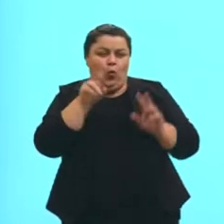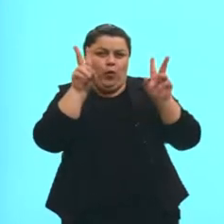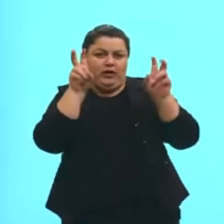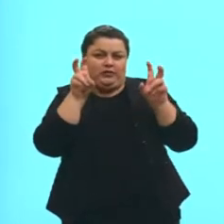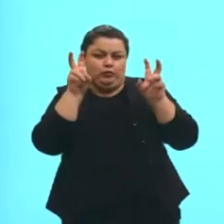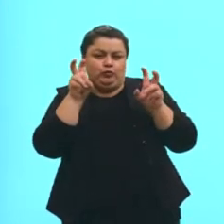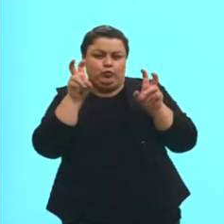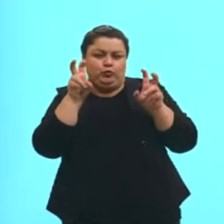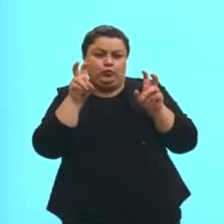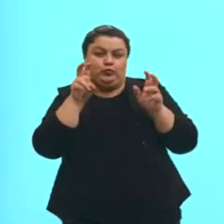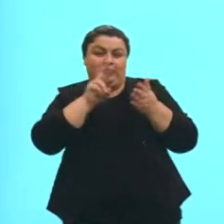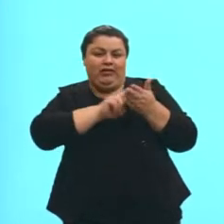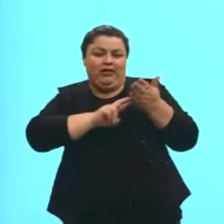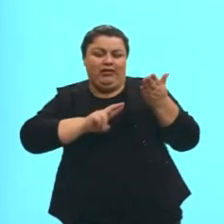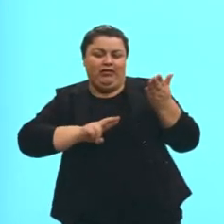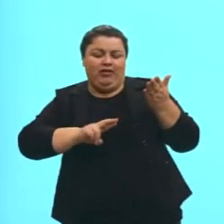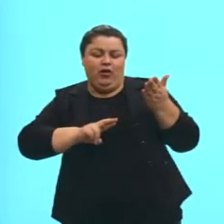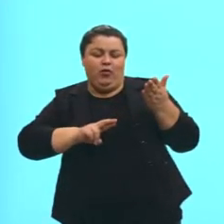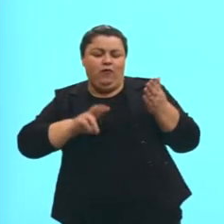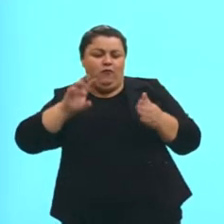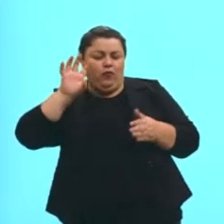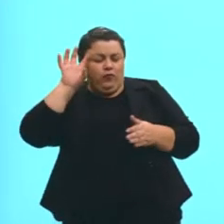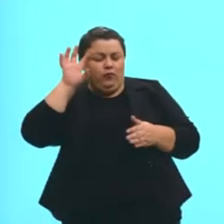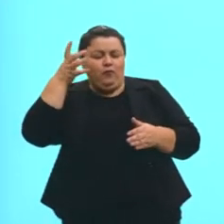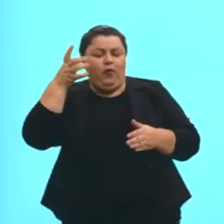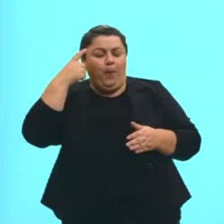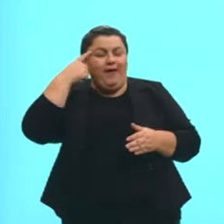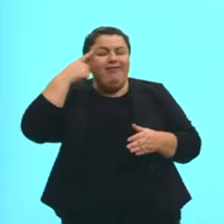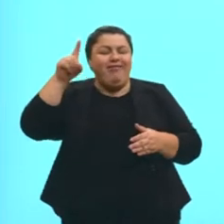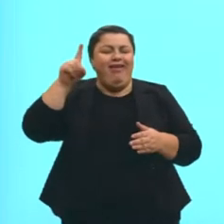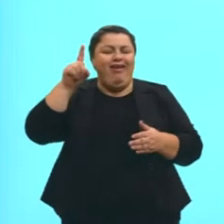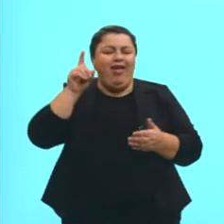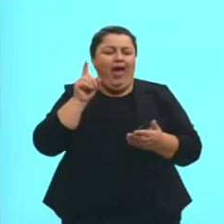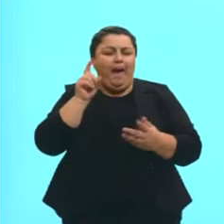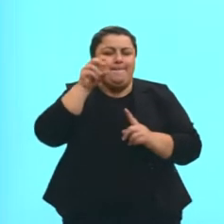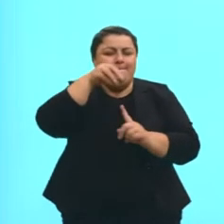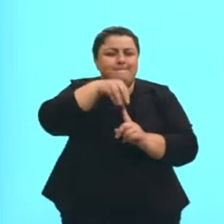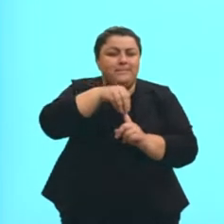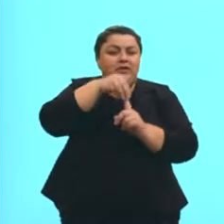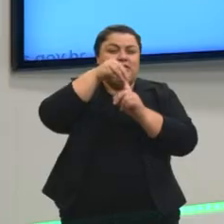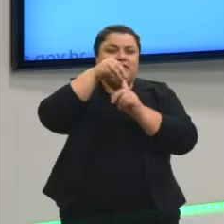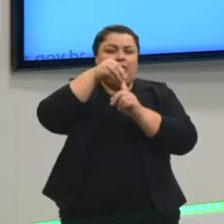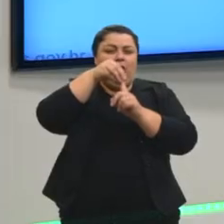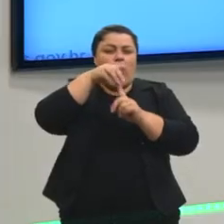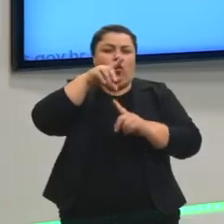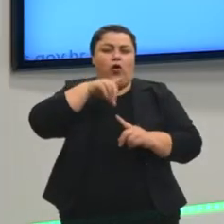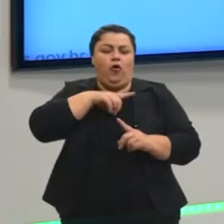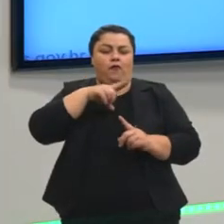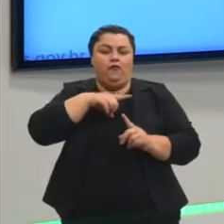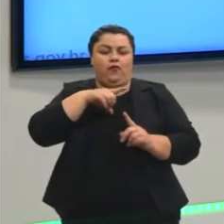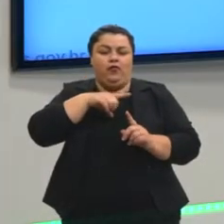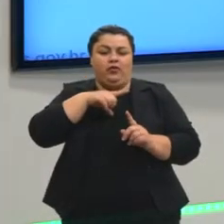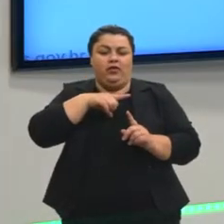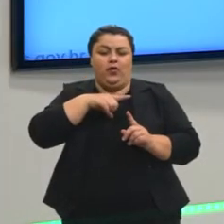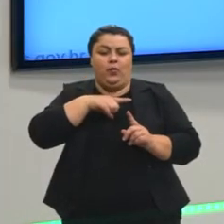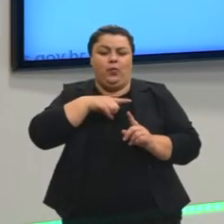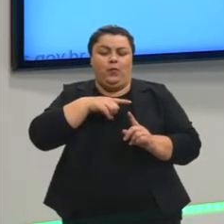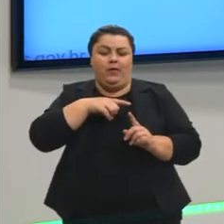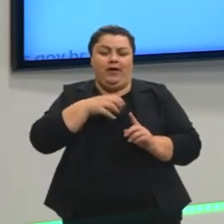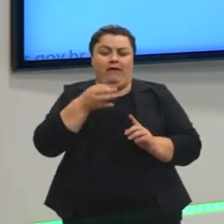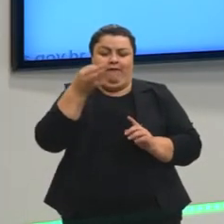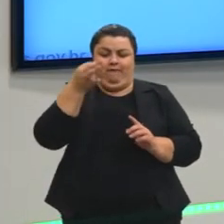definir uma ideia central. Ou seja, eu vou ter uma afirmação sobre aquele tema